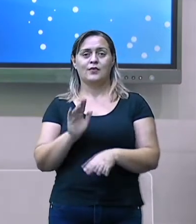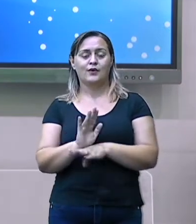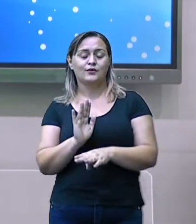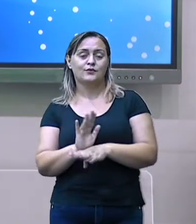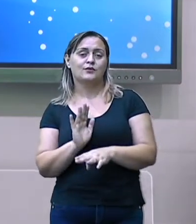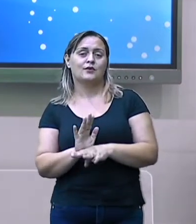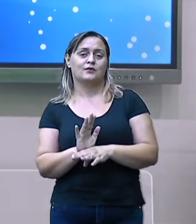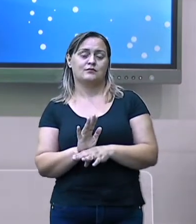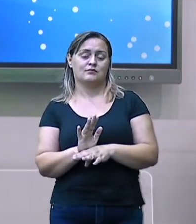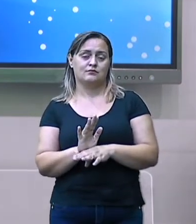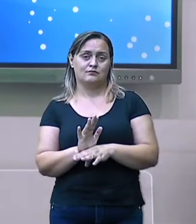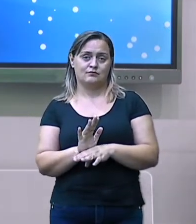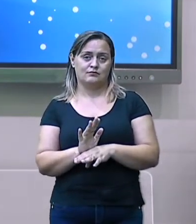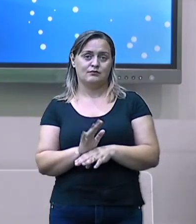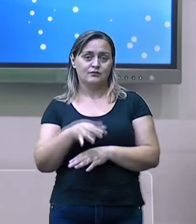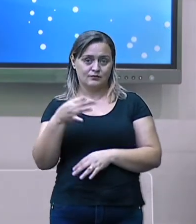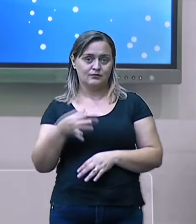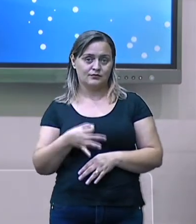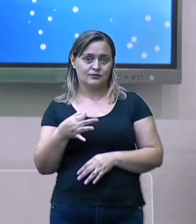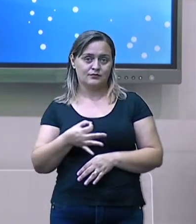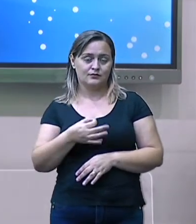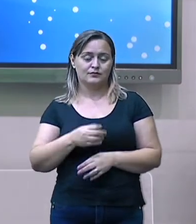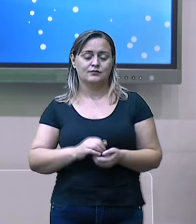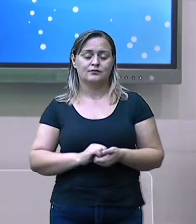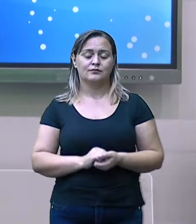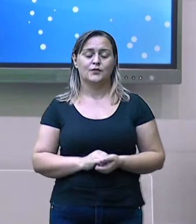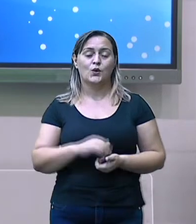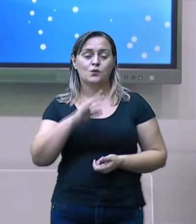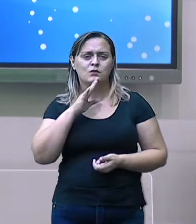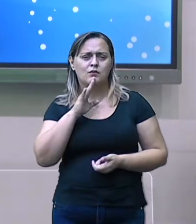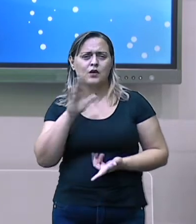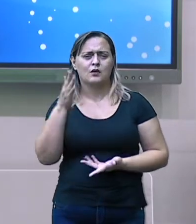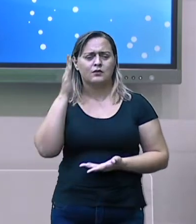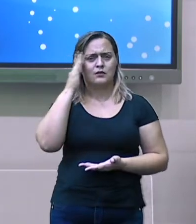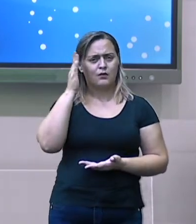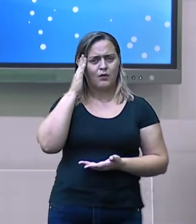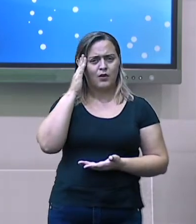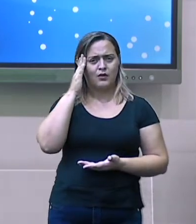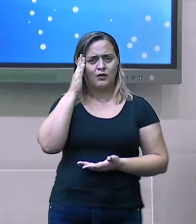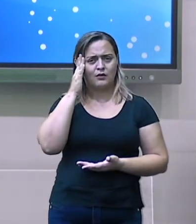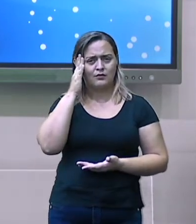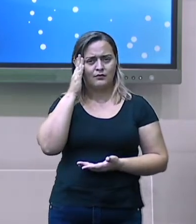riquezas minerais que existem na Antártida. Tranquilo?